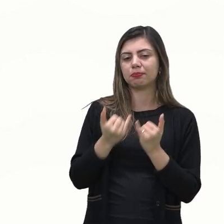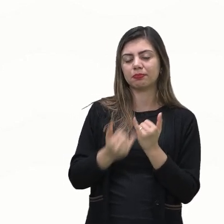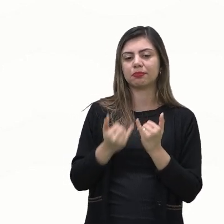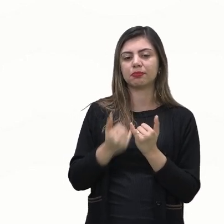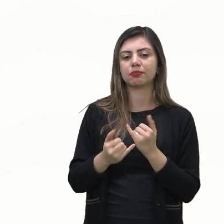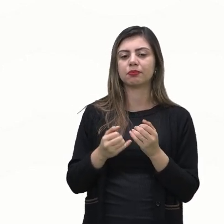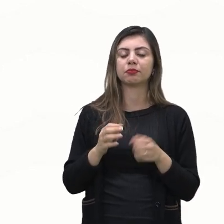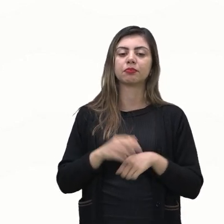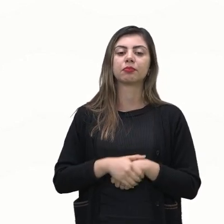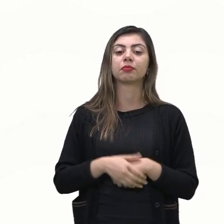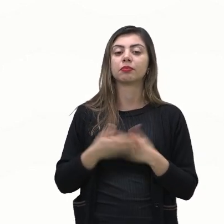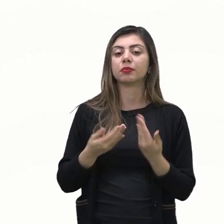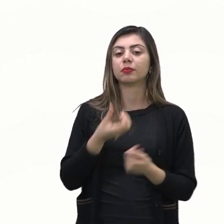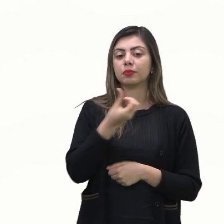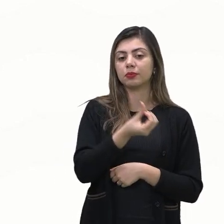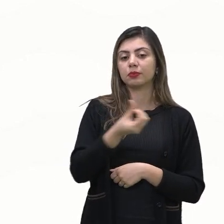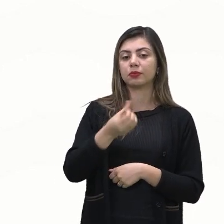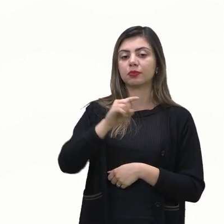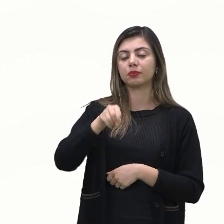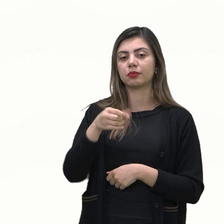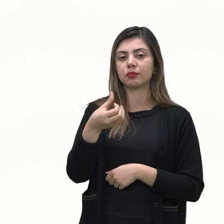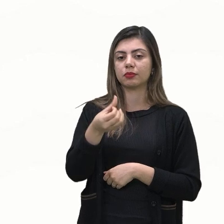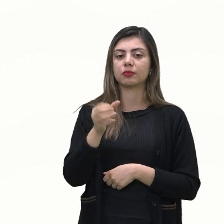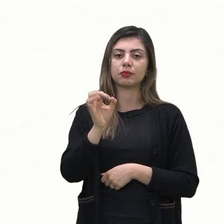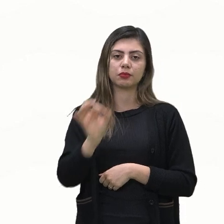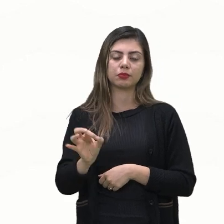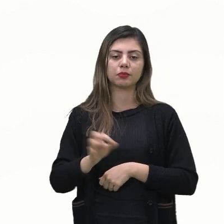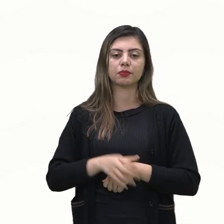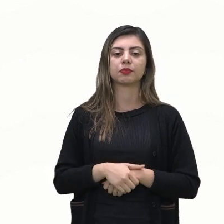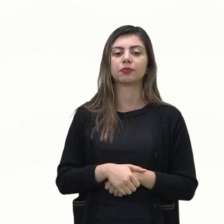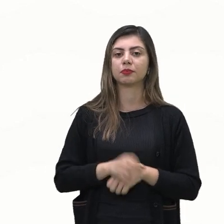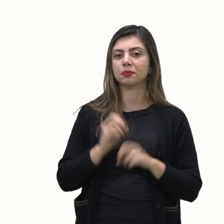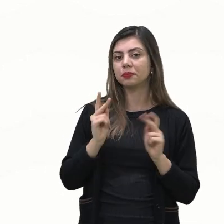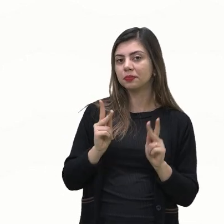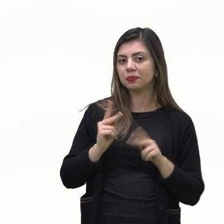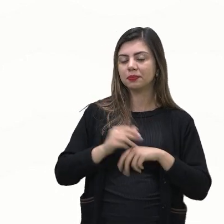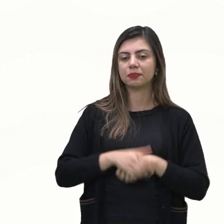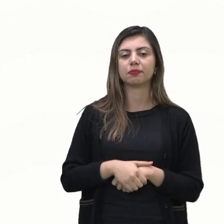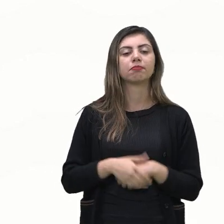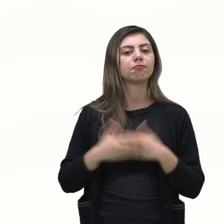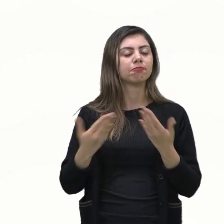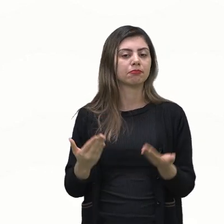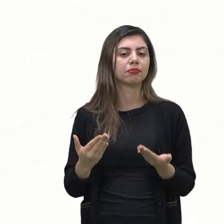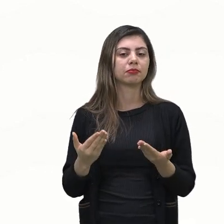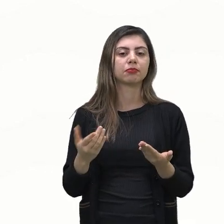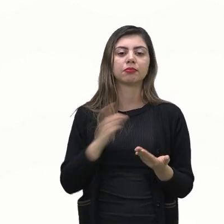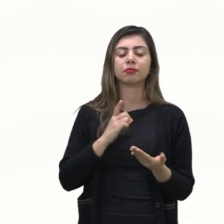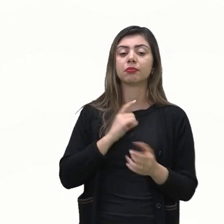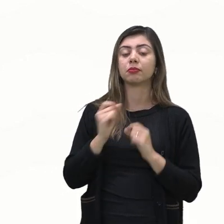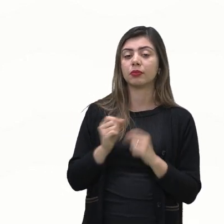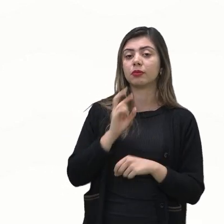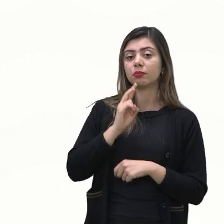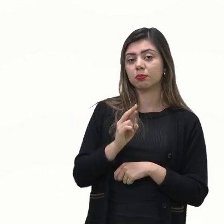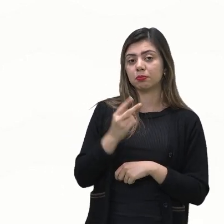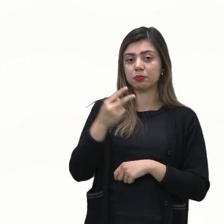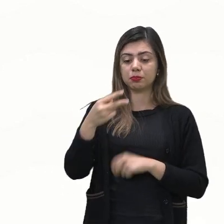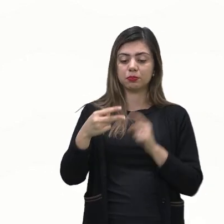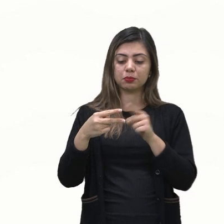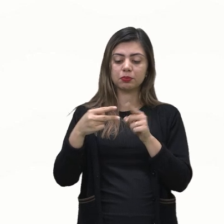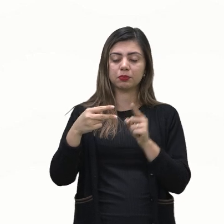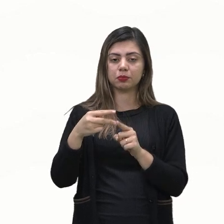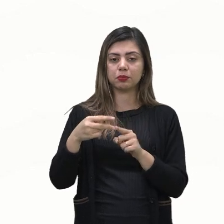66,6% beleza então eu tenho aqui duas respostas diferentes